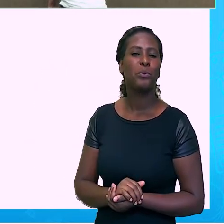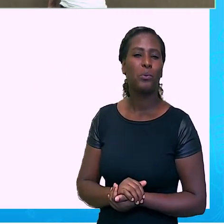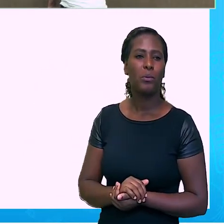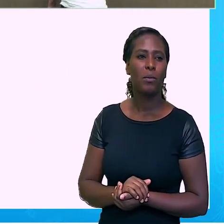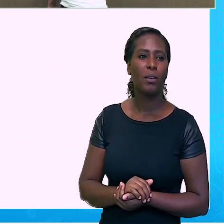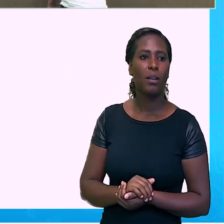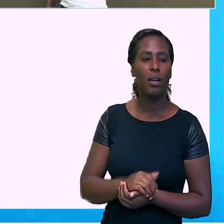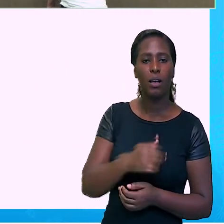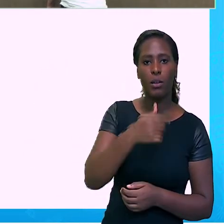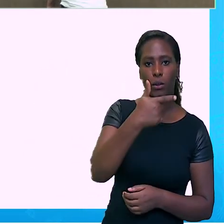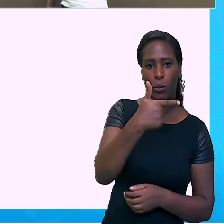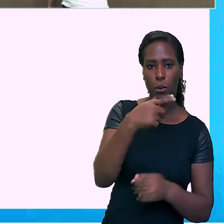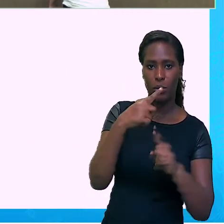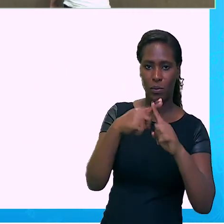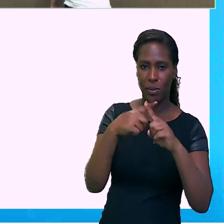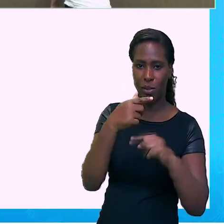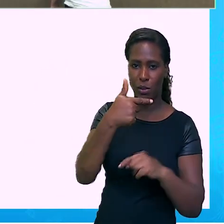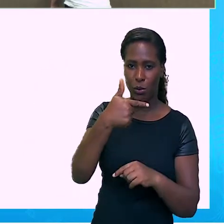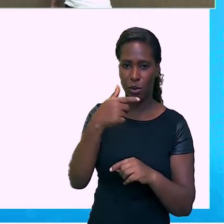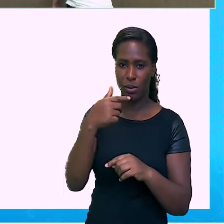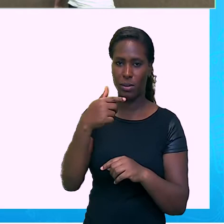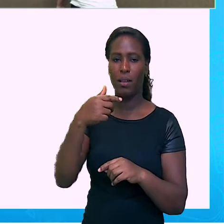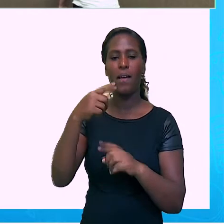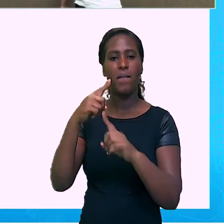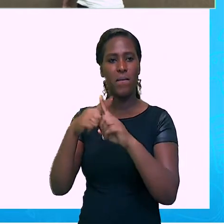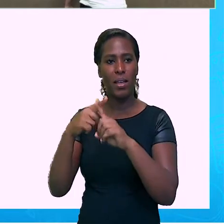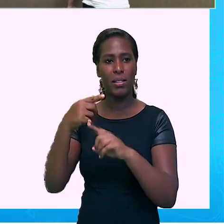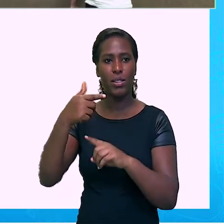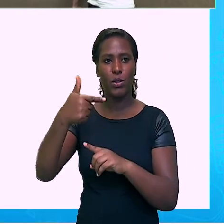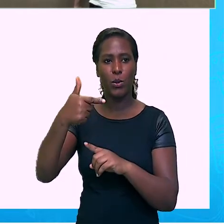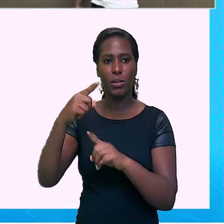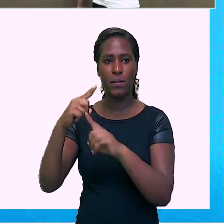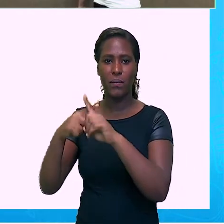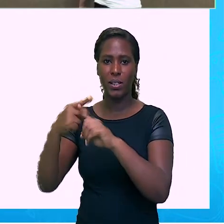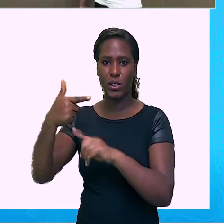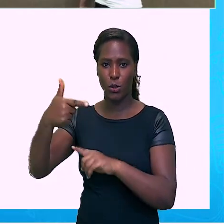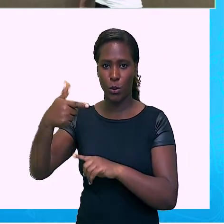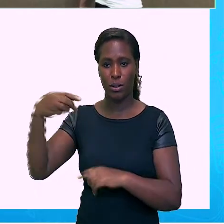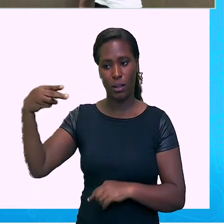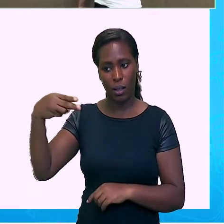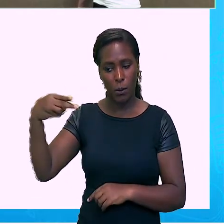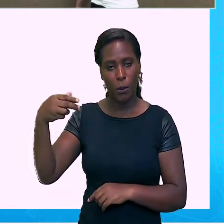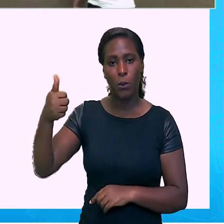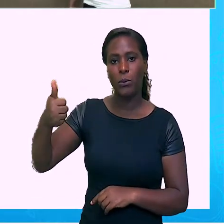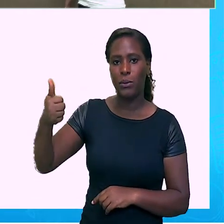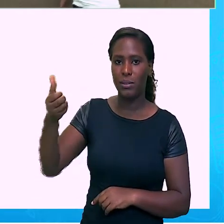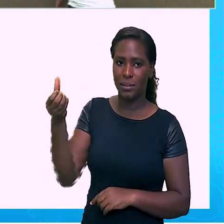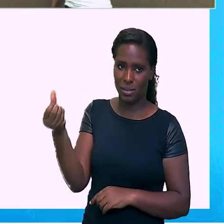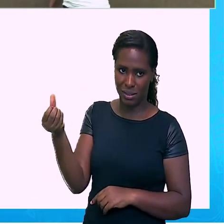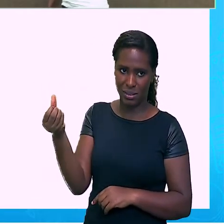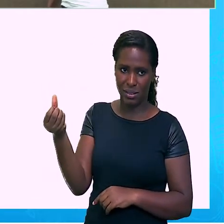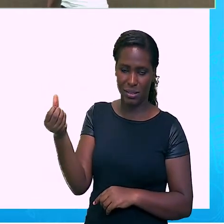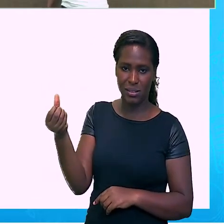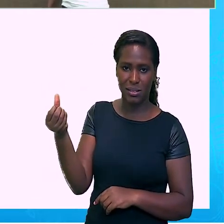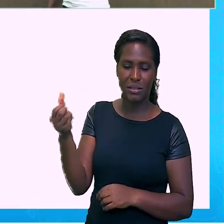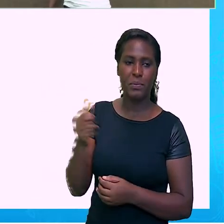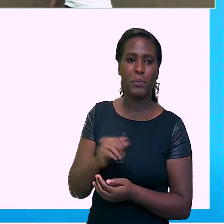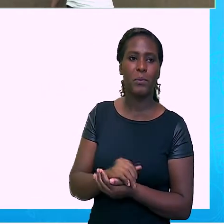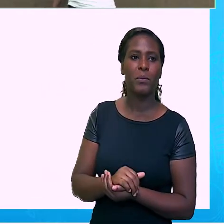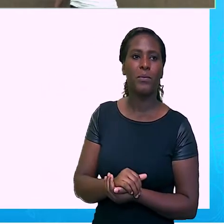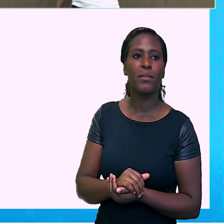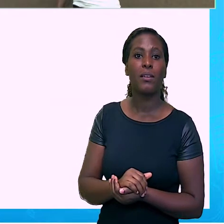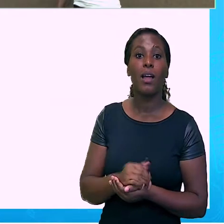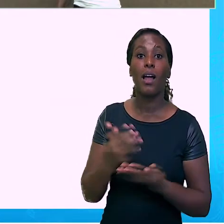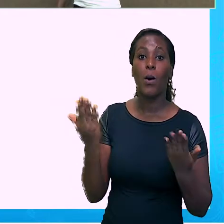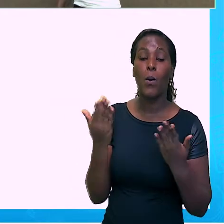2 vezes 2, 2 vezes 4, vezes 2, 8, vezes 2, 16. Agora o sinal. Veja, menos,